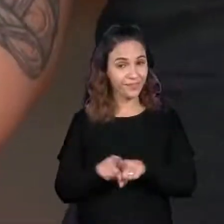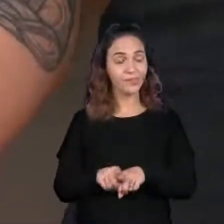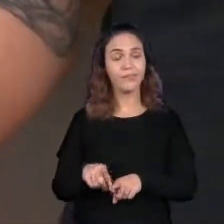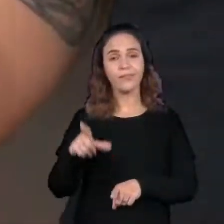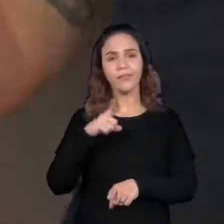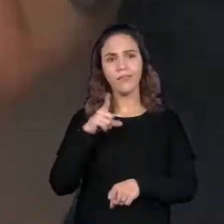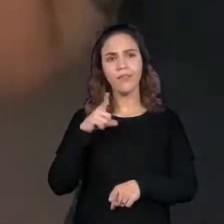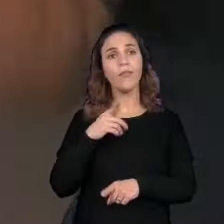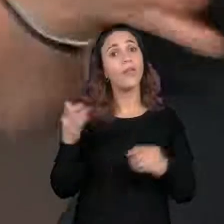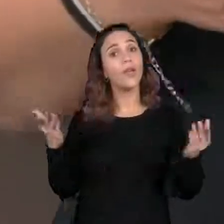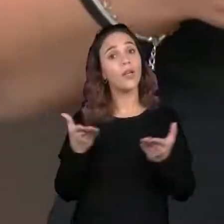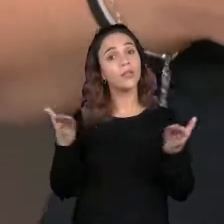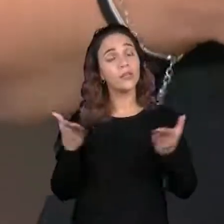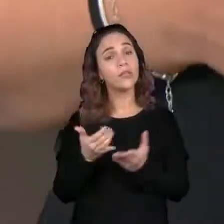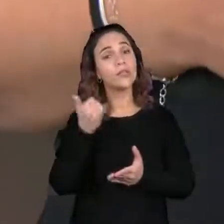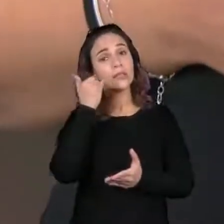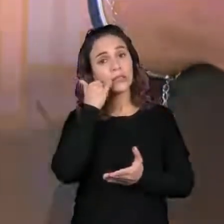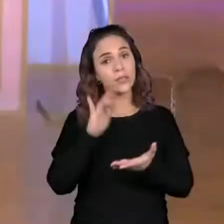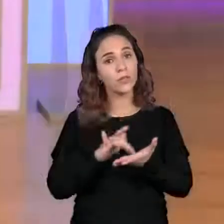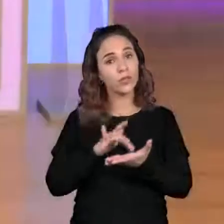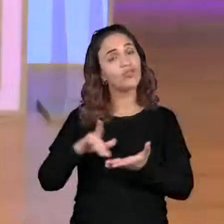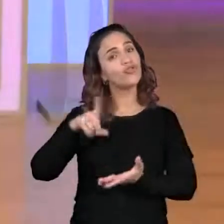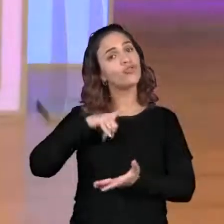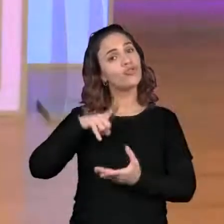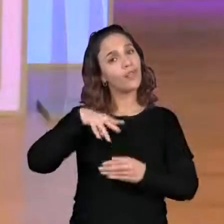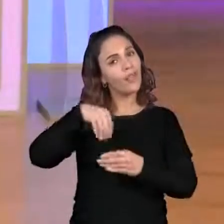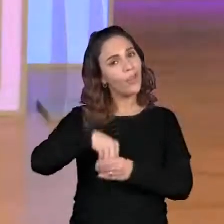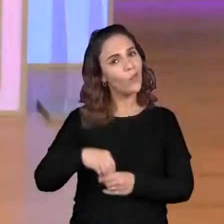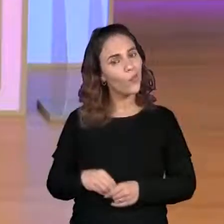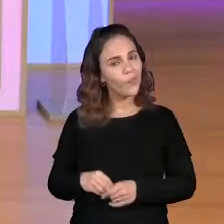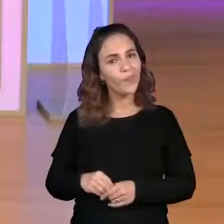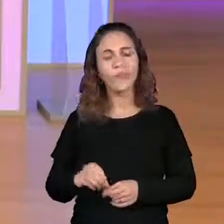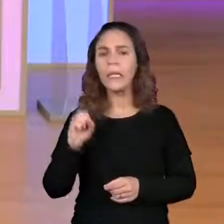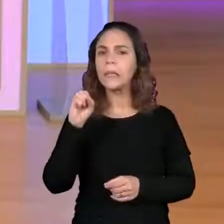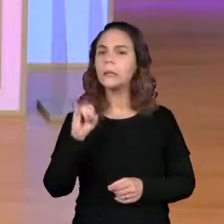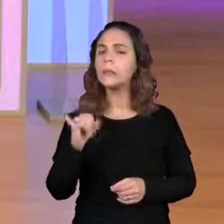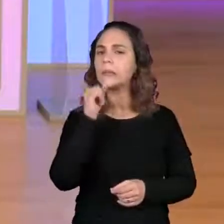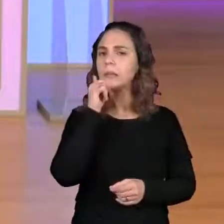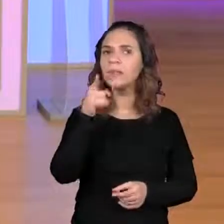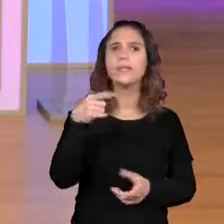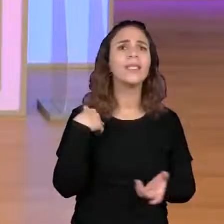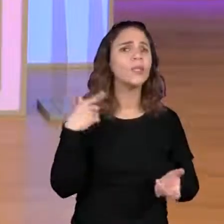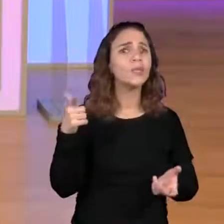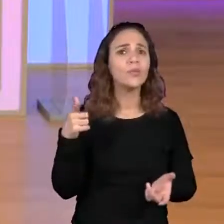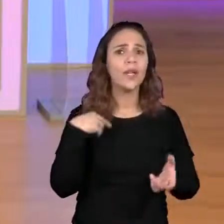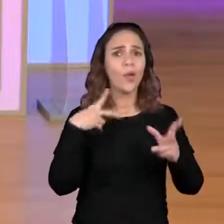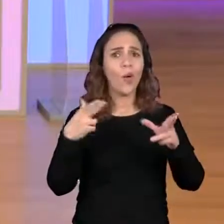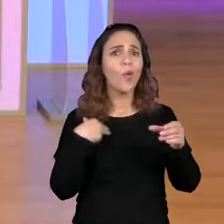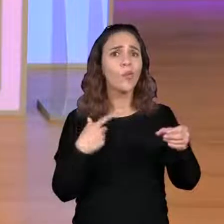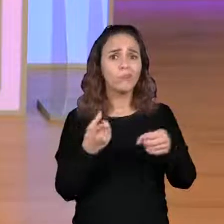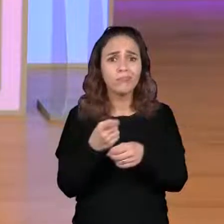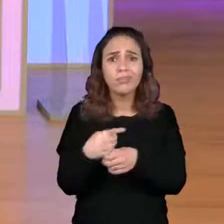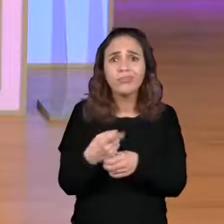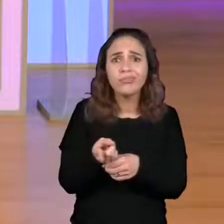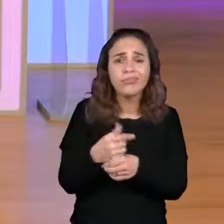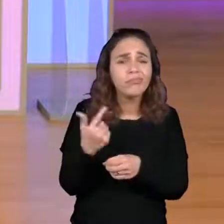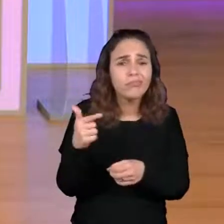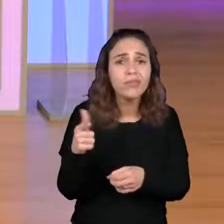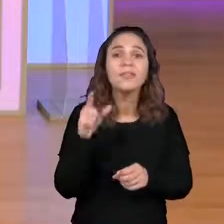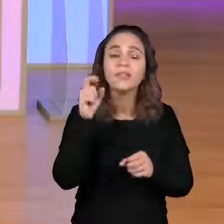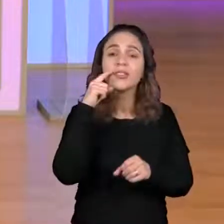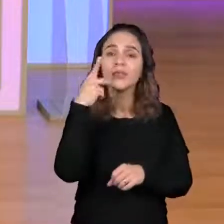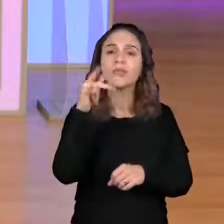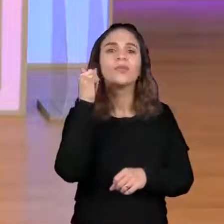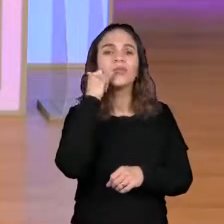disponível hoje nos nossos celulares. Então, se você não tiver uma bússola como a Projuliana tem, você pode